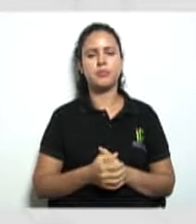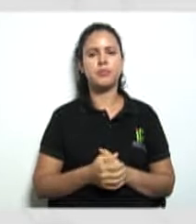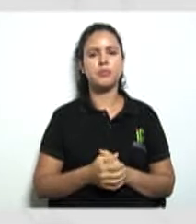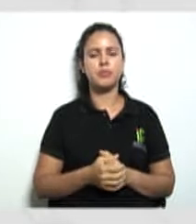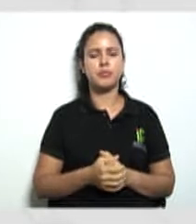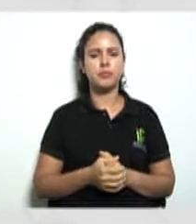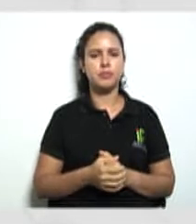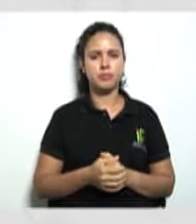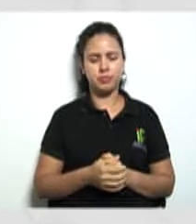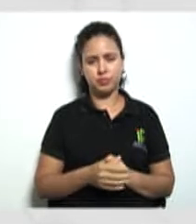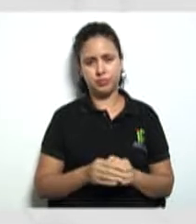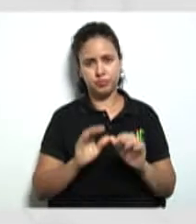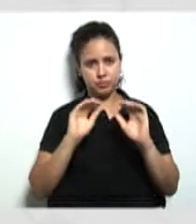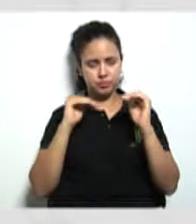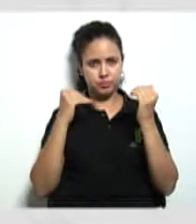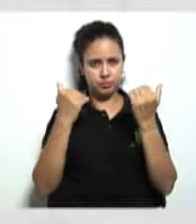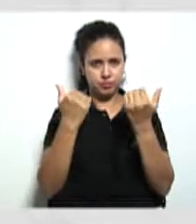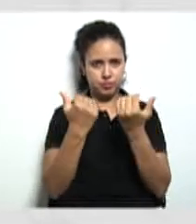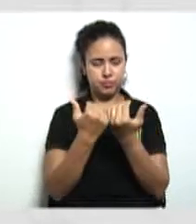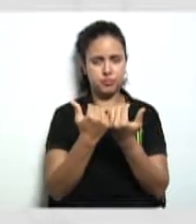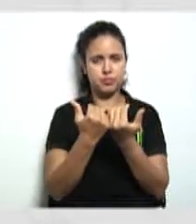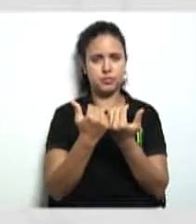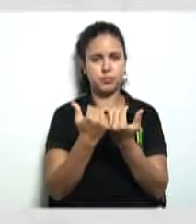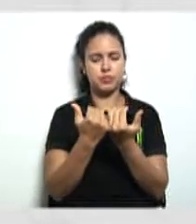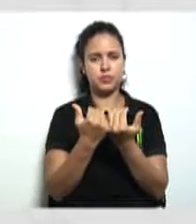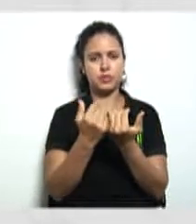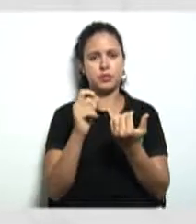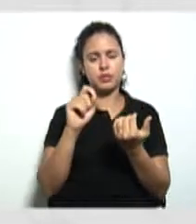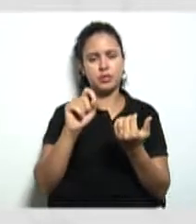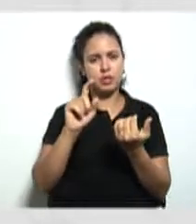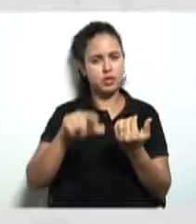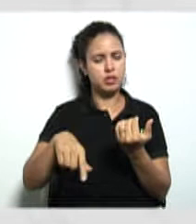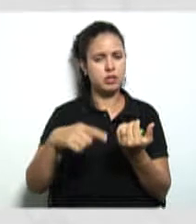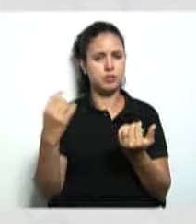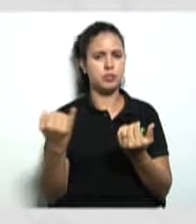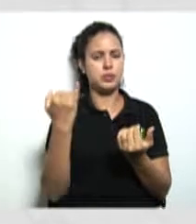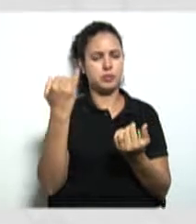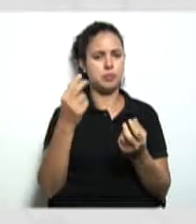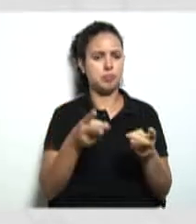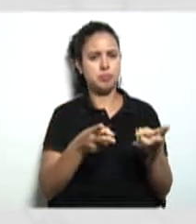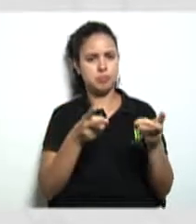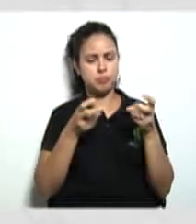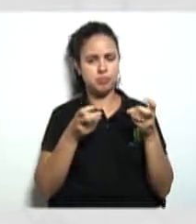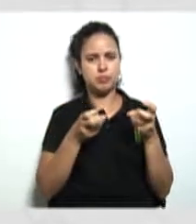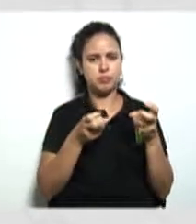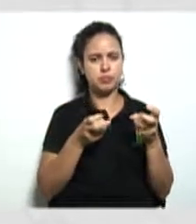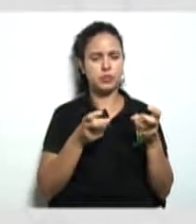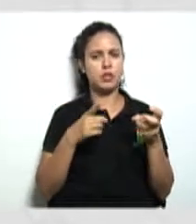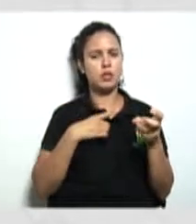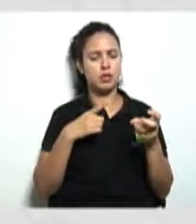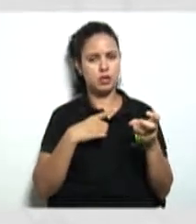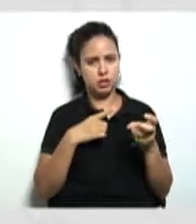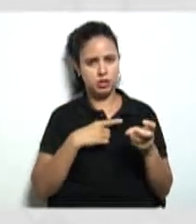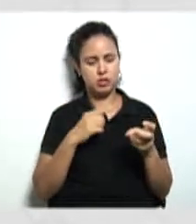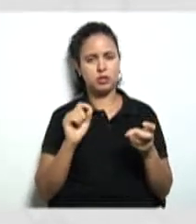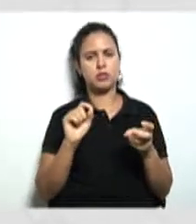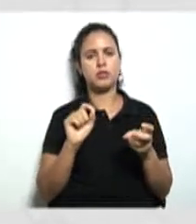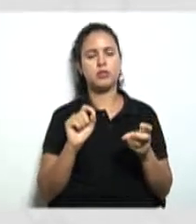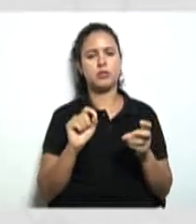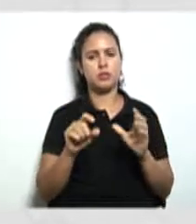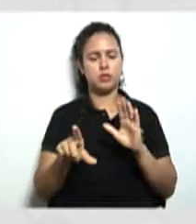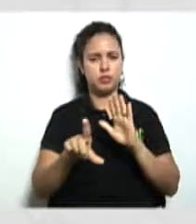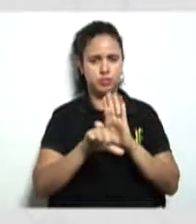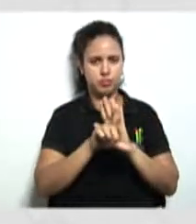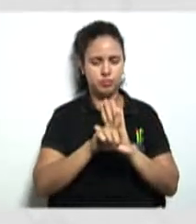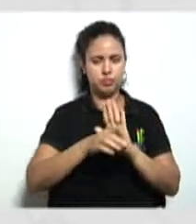Realização da Assembleia. Um ponto aqui que nós devemos observar. Isso está previsto aonde? Na